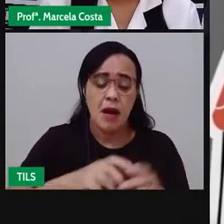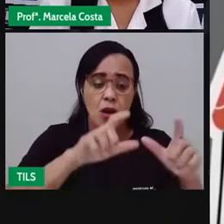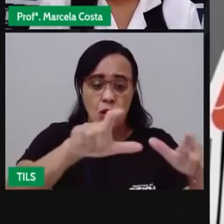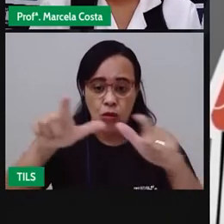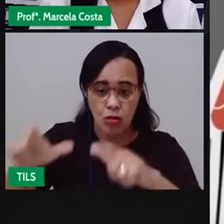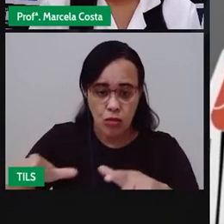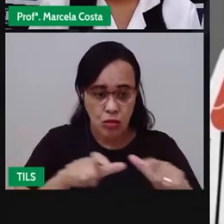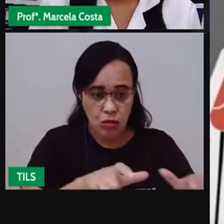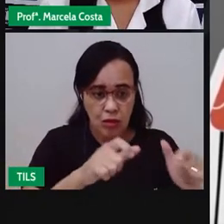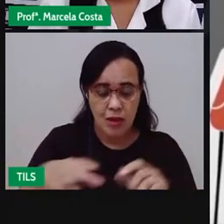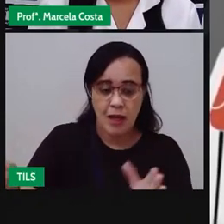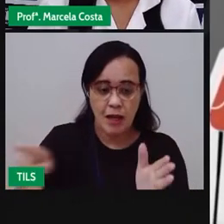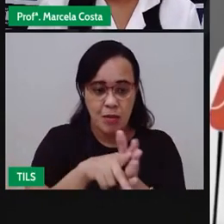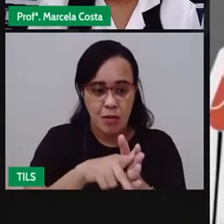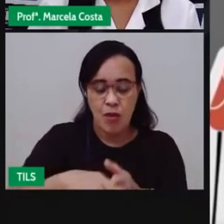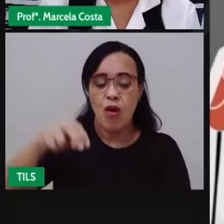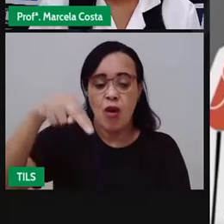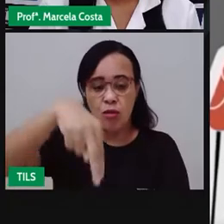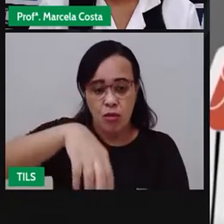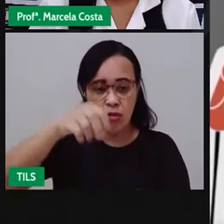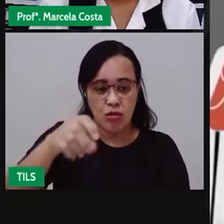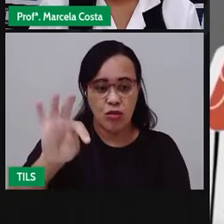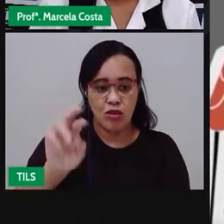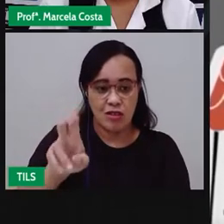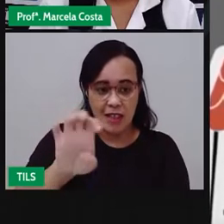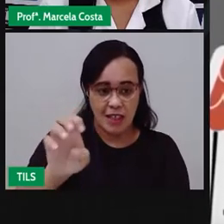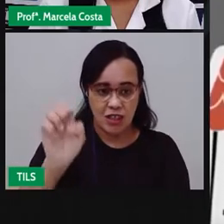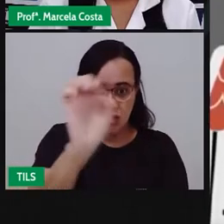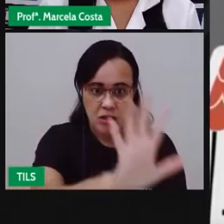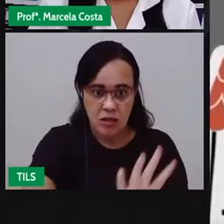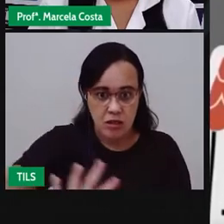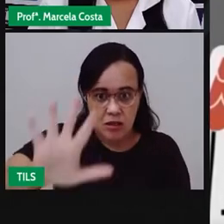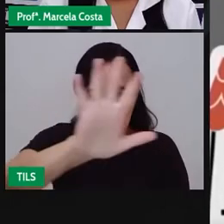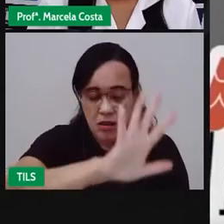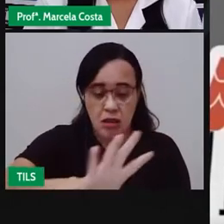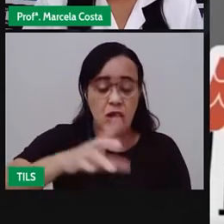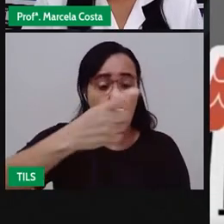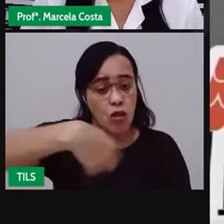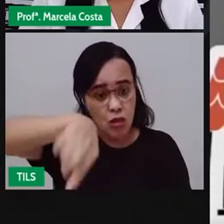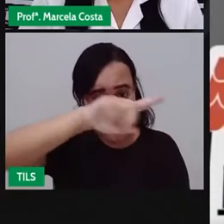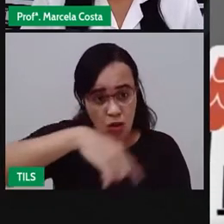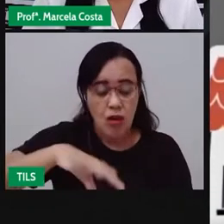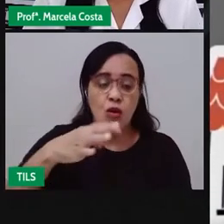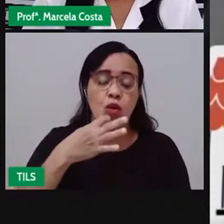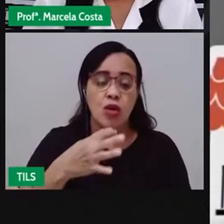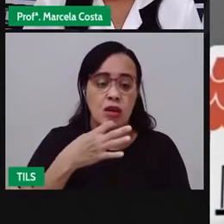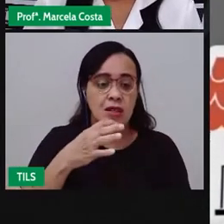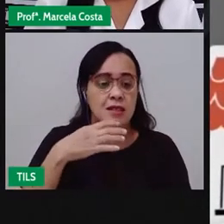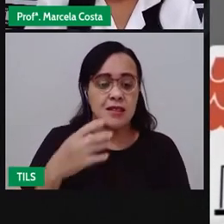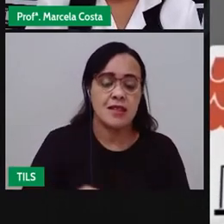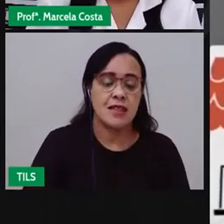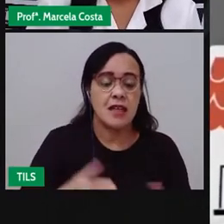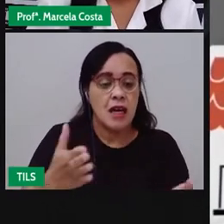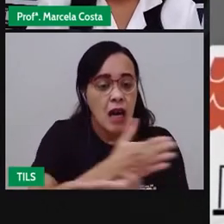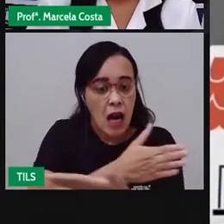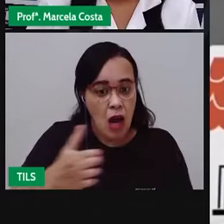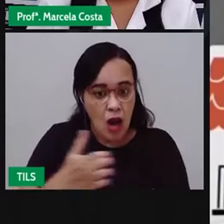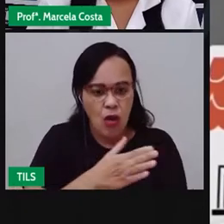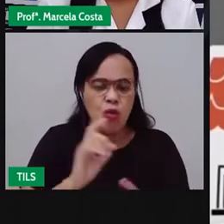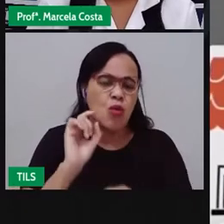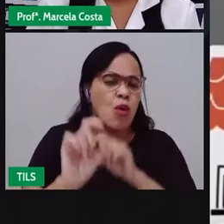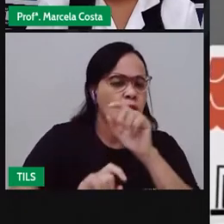riqueza das expressões culturais regionais. A seguir, vamos conhecer algumas dessas expressões que, de tão